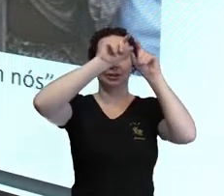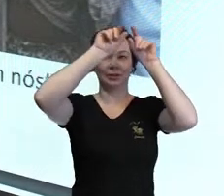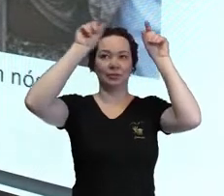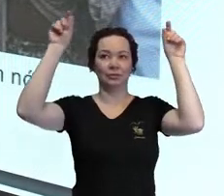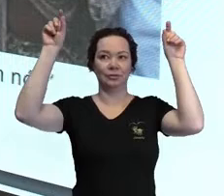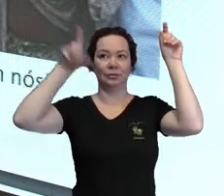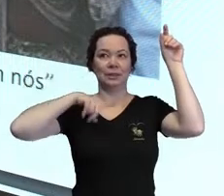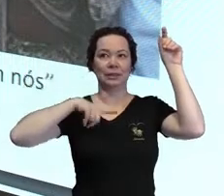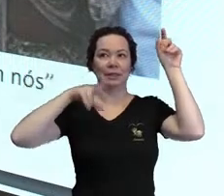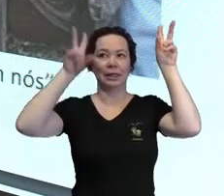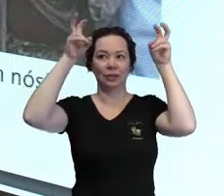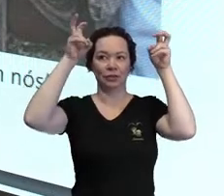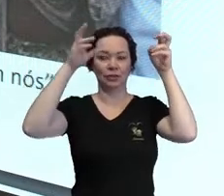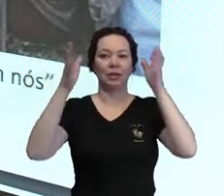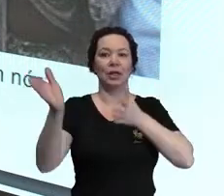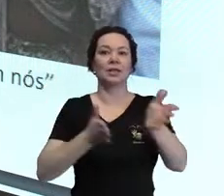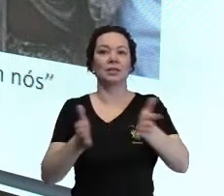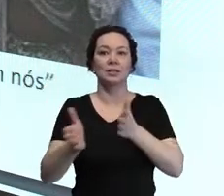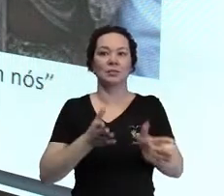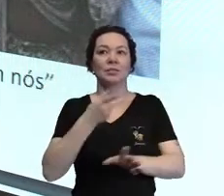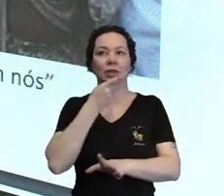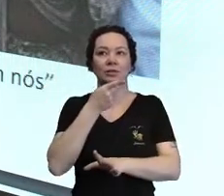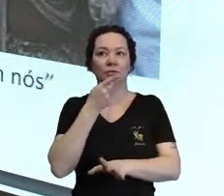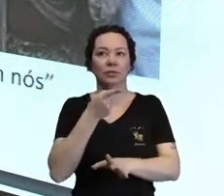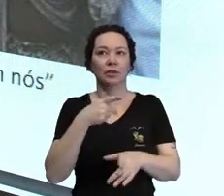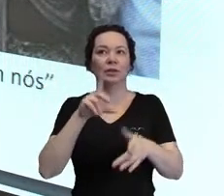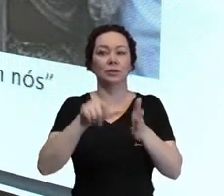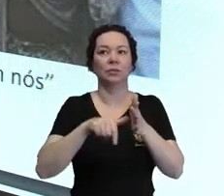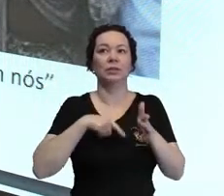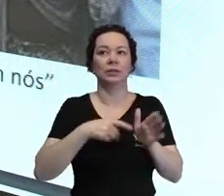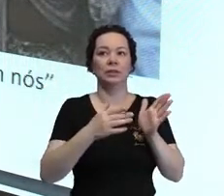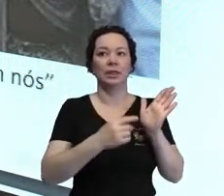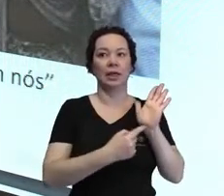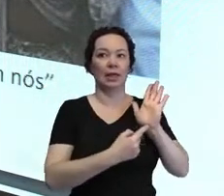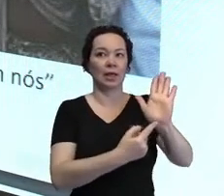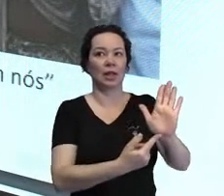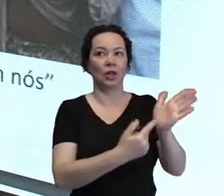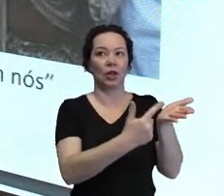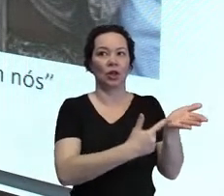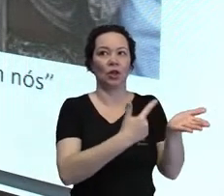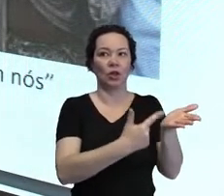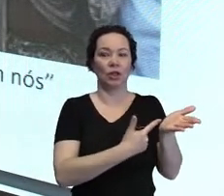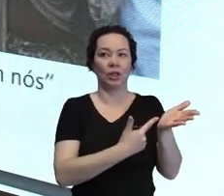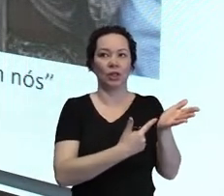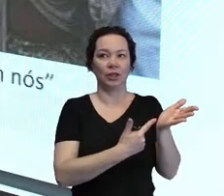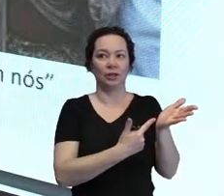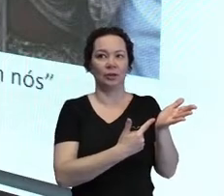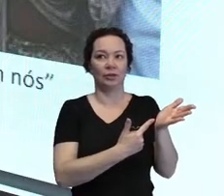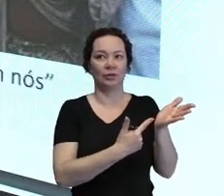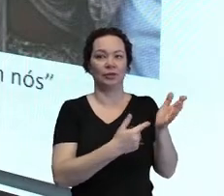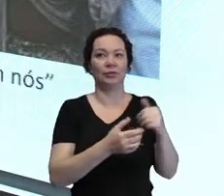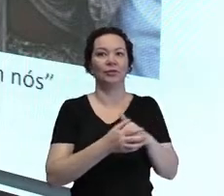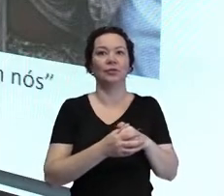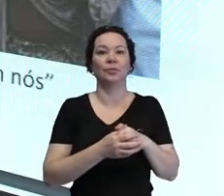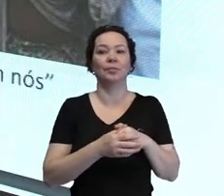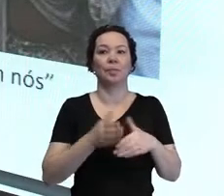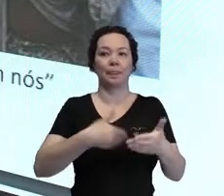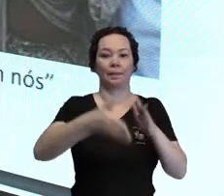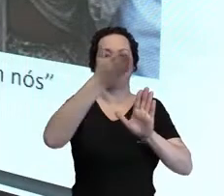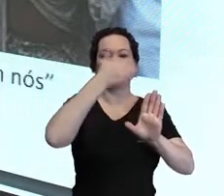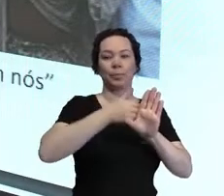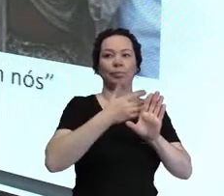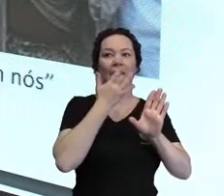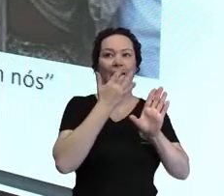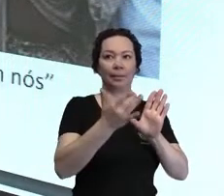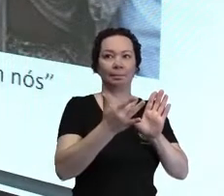o título E a Acessibilidade na Fala, e aí eu tenho a capa do livro do Mudo Seu Falar, Que Eu Mudo Me Ouvir, que o fundo é branco, no meio